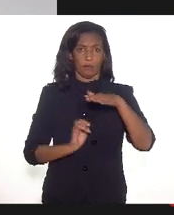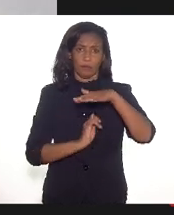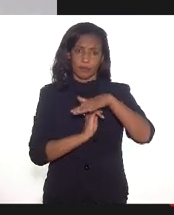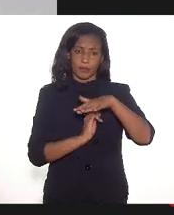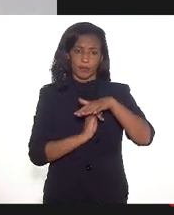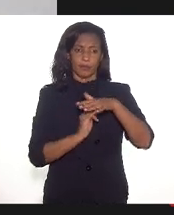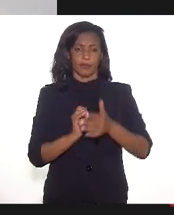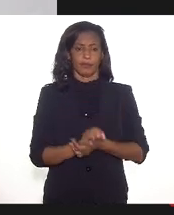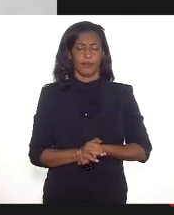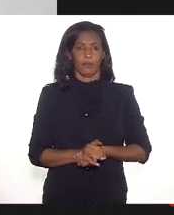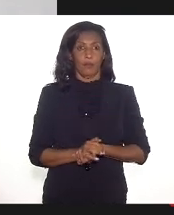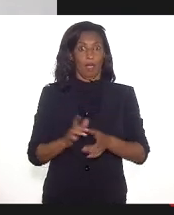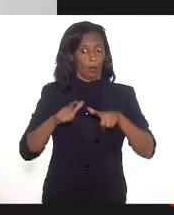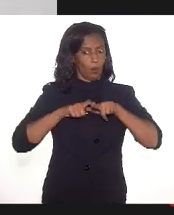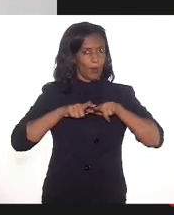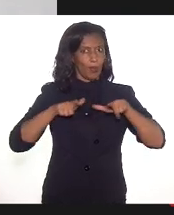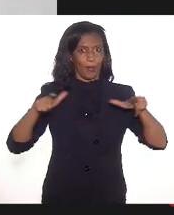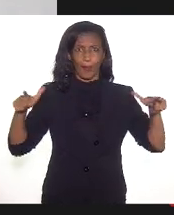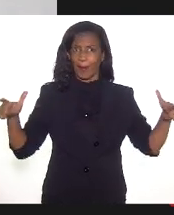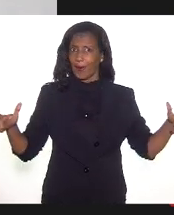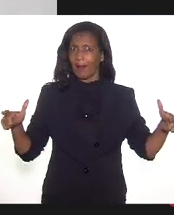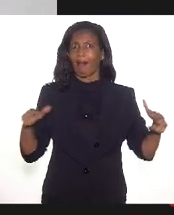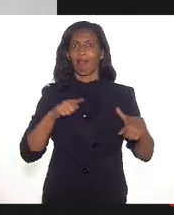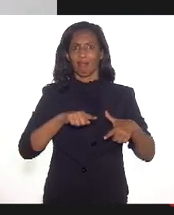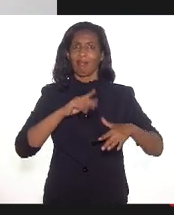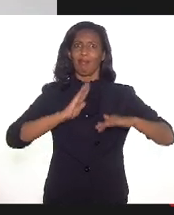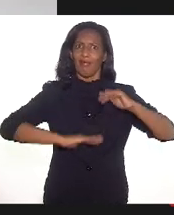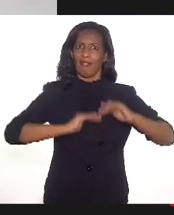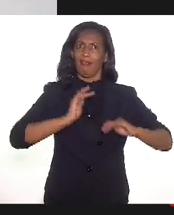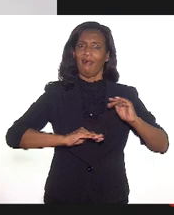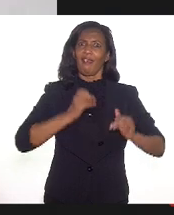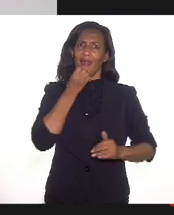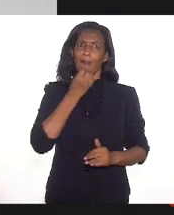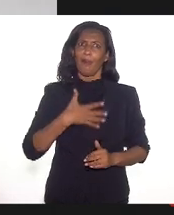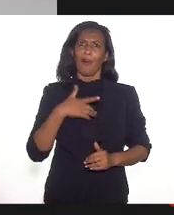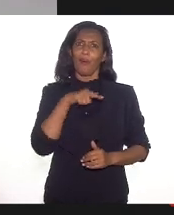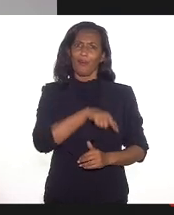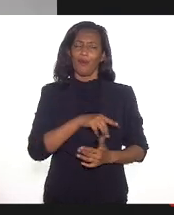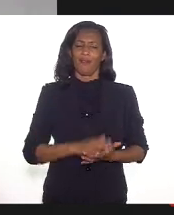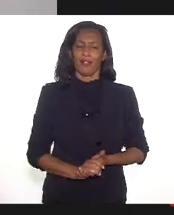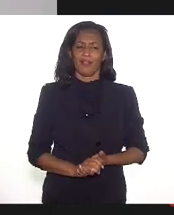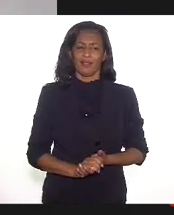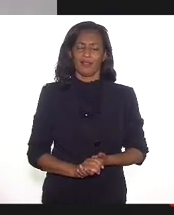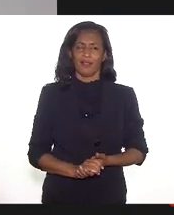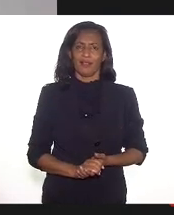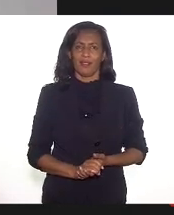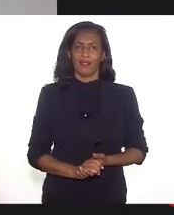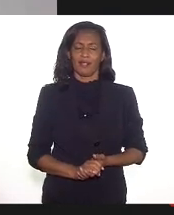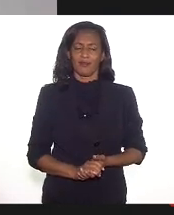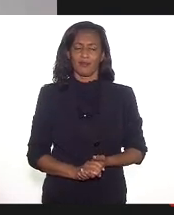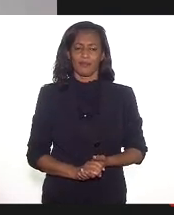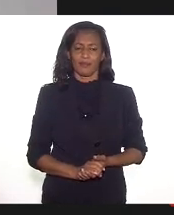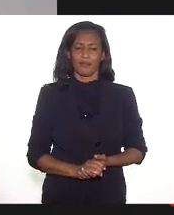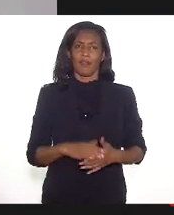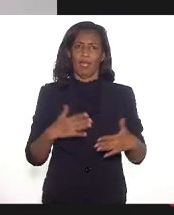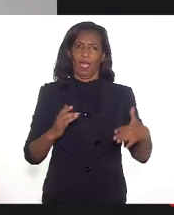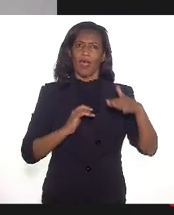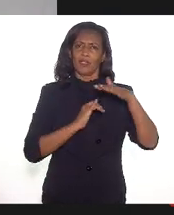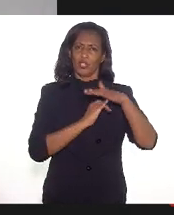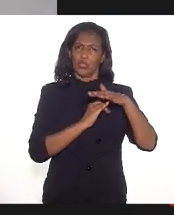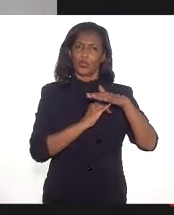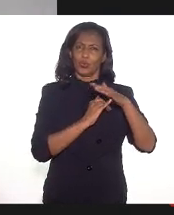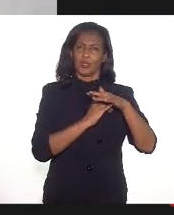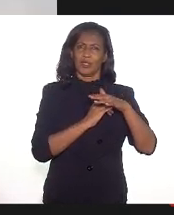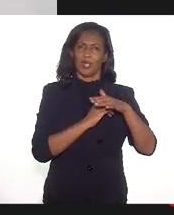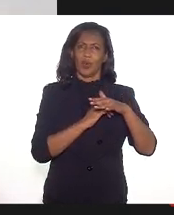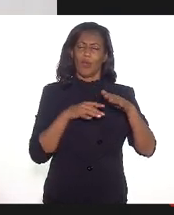é gigantesca. Então, isso é muito bom, porque, afinal de contas, acho que uma função das instituições museais